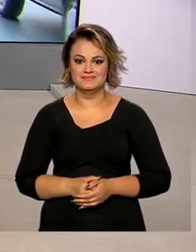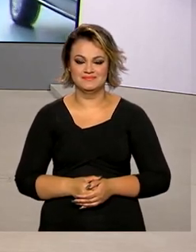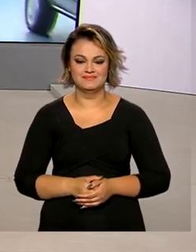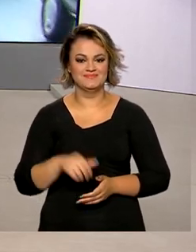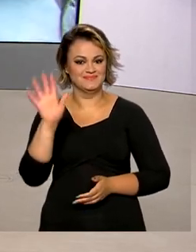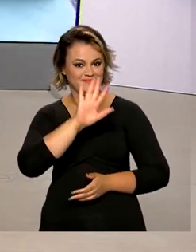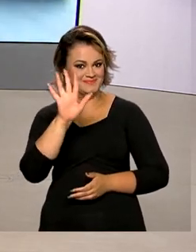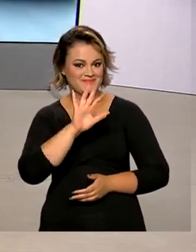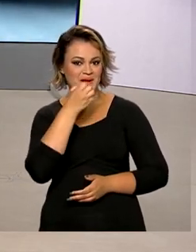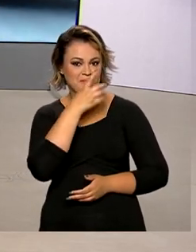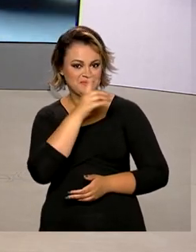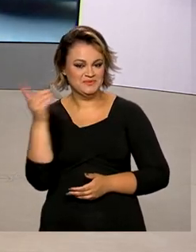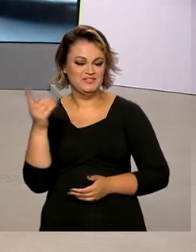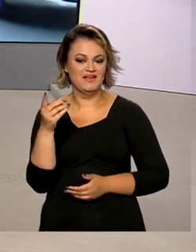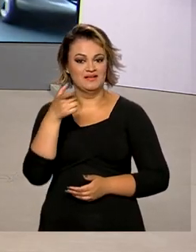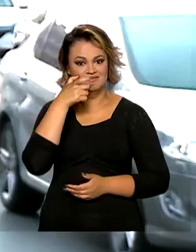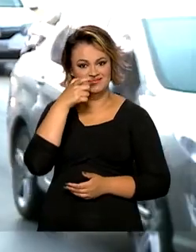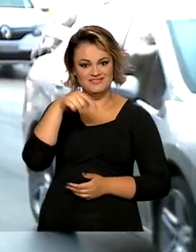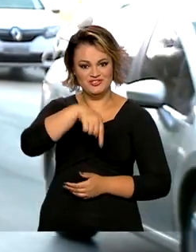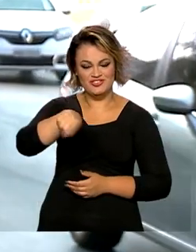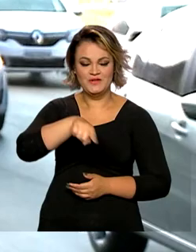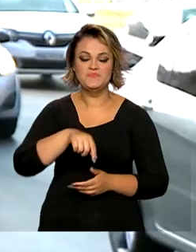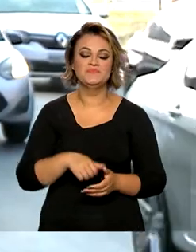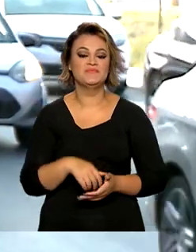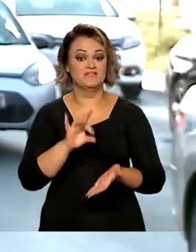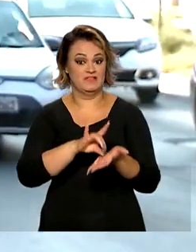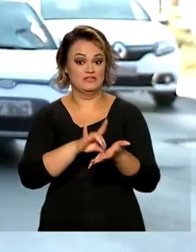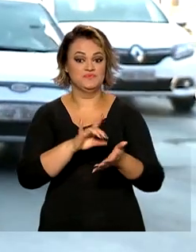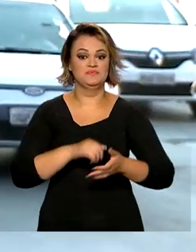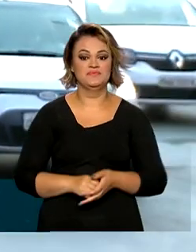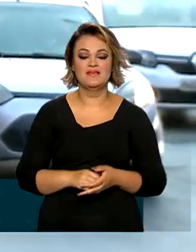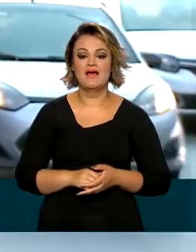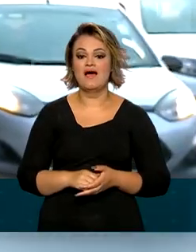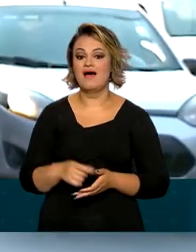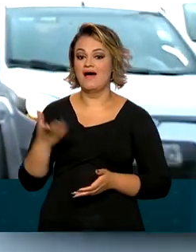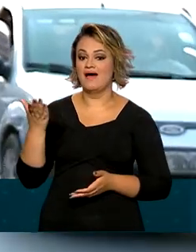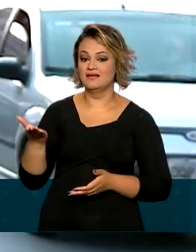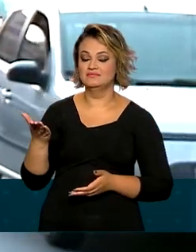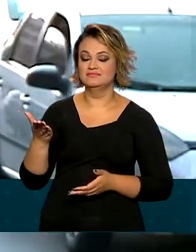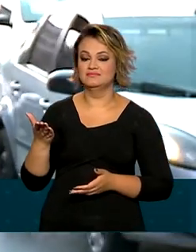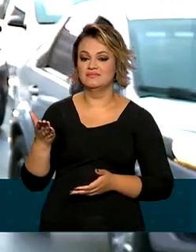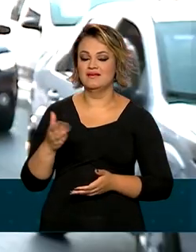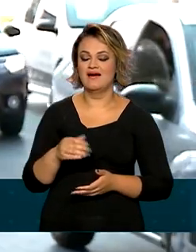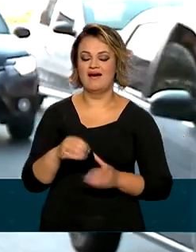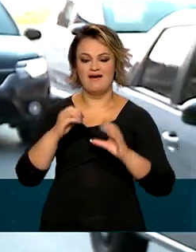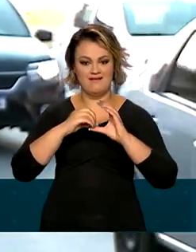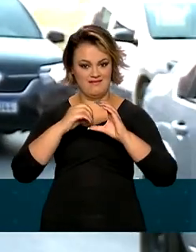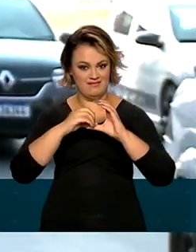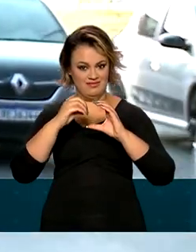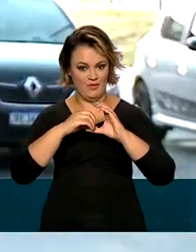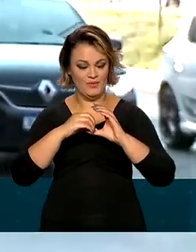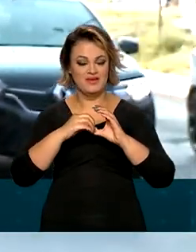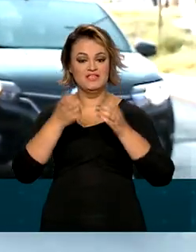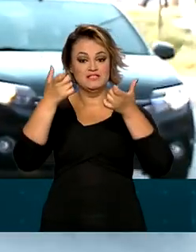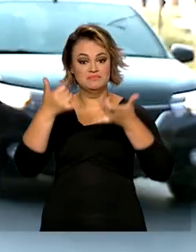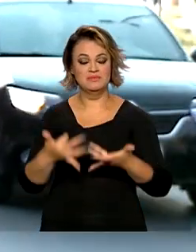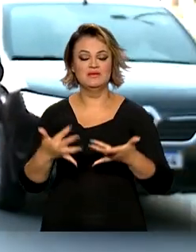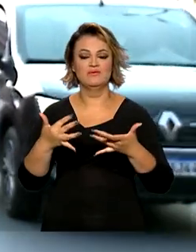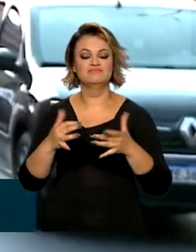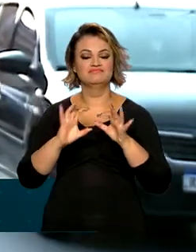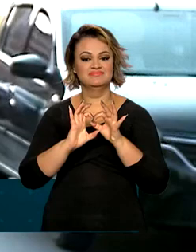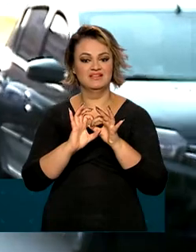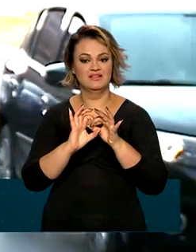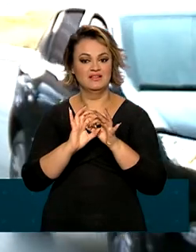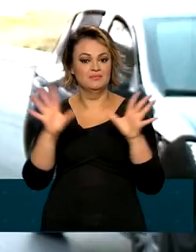Olá, Renata! Bom dia para você e bom dia a todos. É isso, a Agência Nacional de Telecomunicações, a Anatel, liberou a